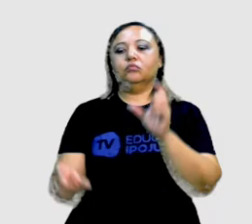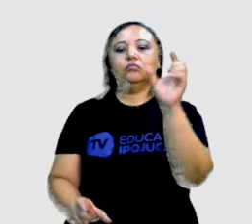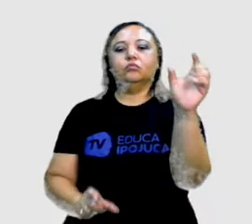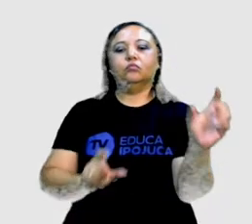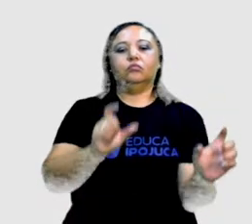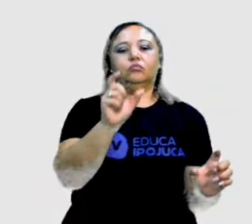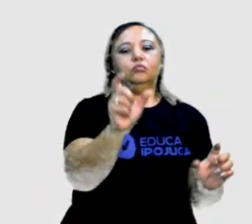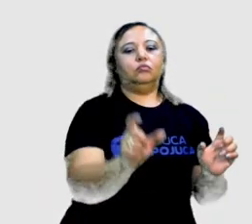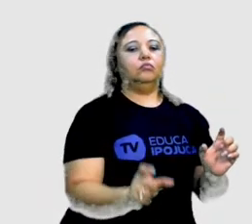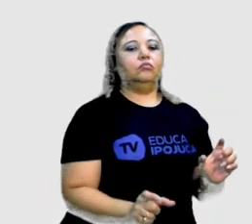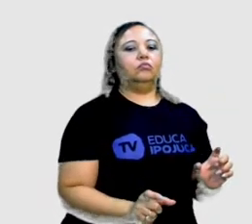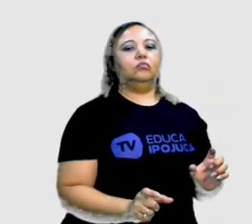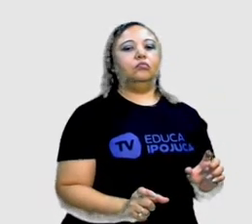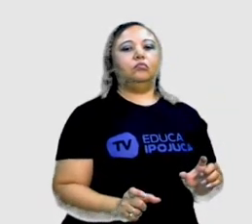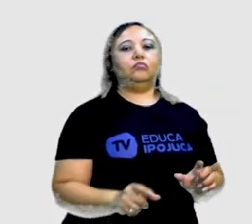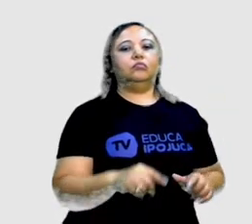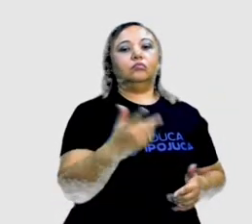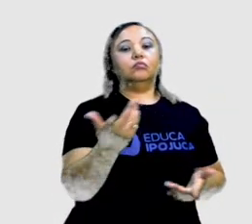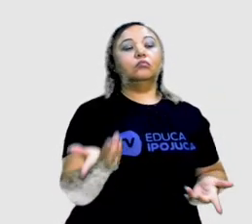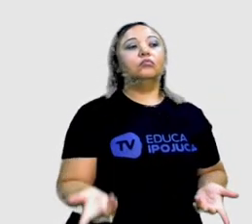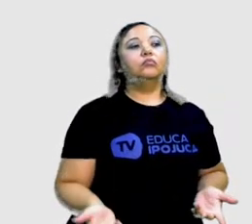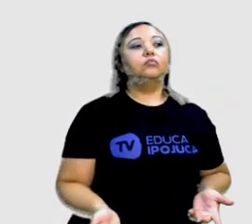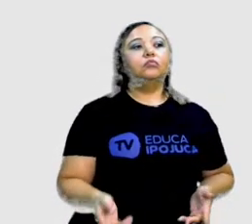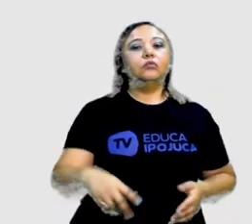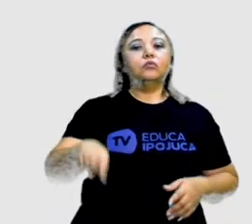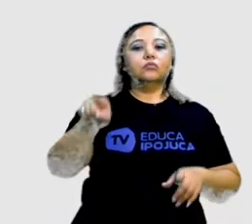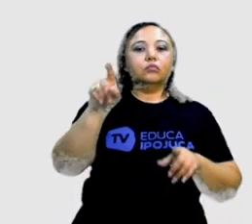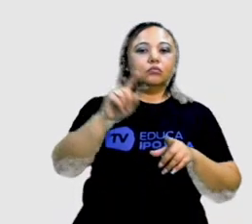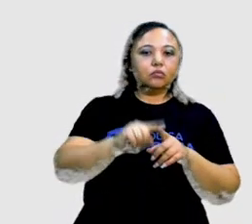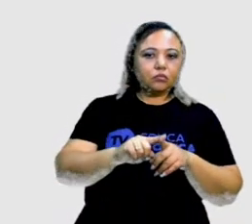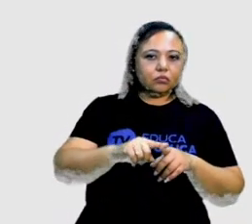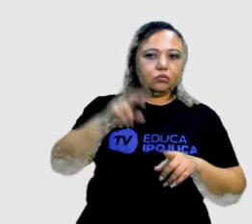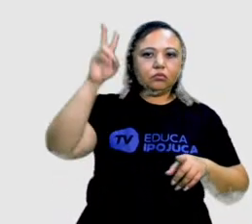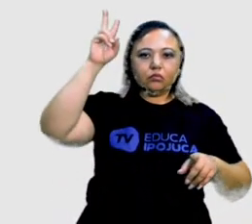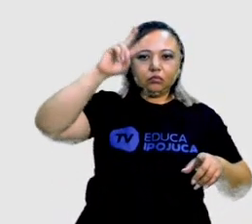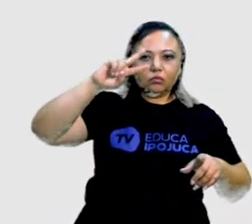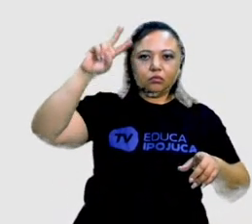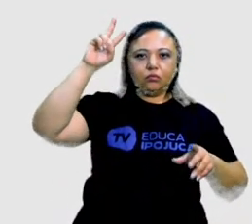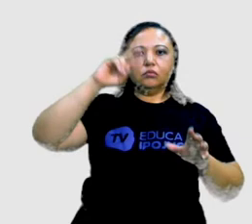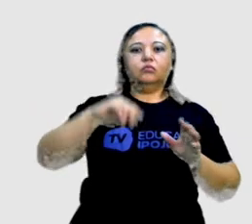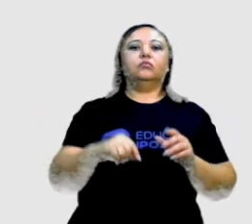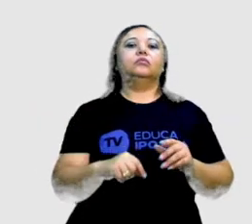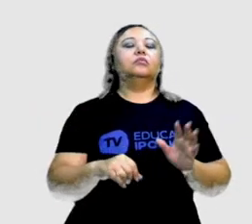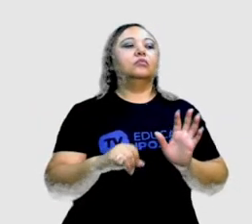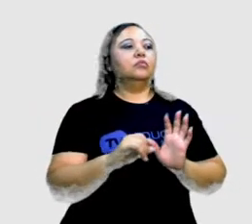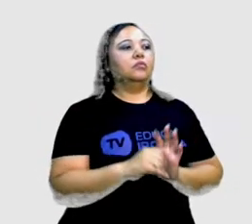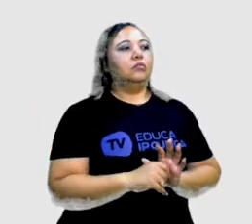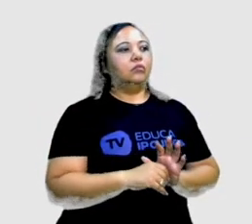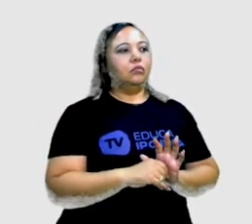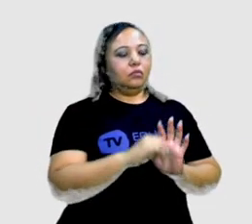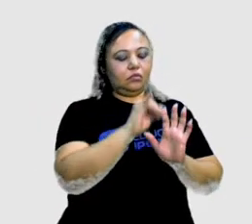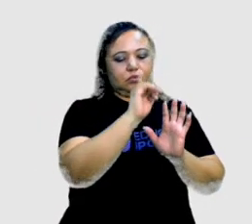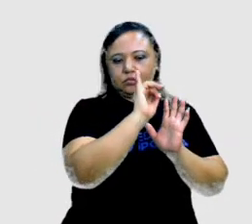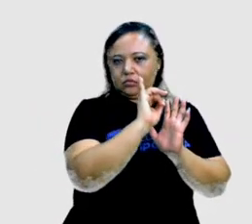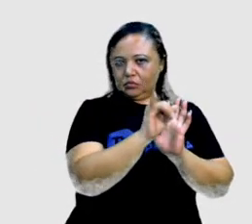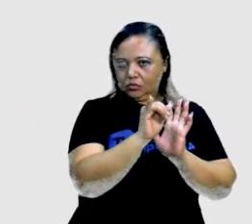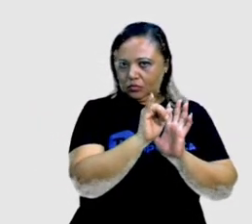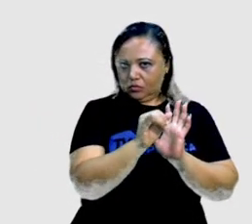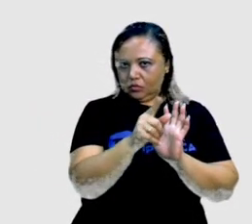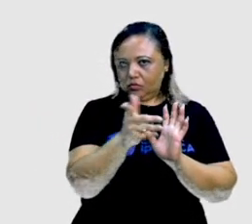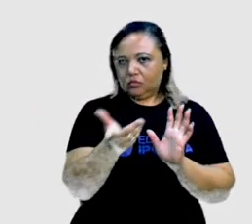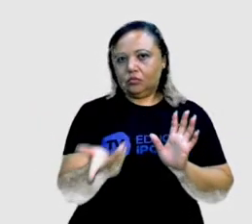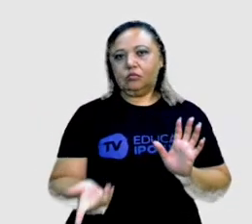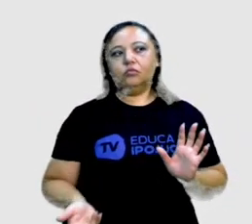E para tanto, vamos recordar que um texto precisa para ser uma crônica. Primeiro a gente precisa ver,